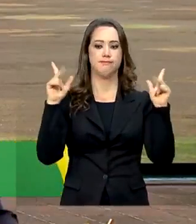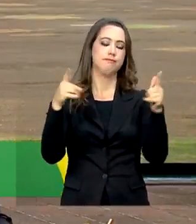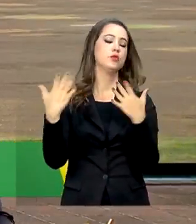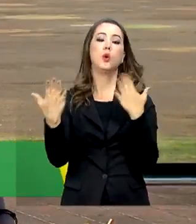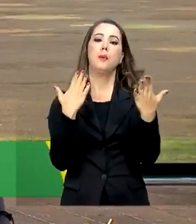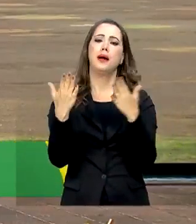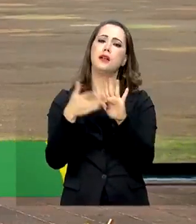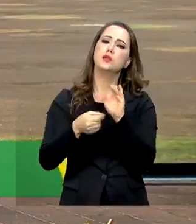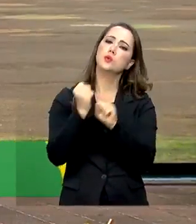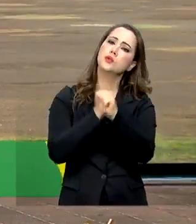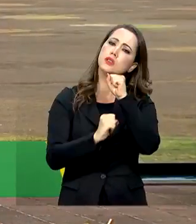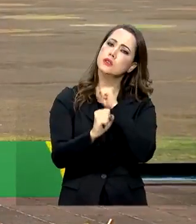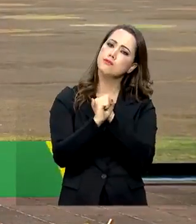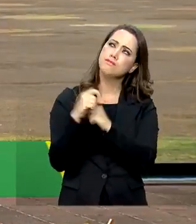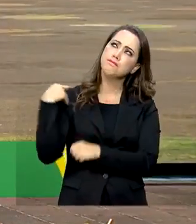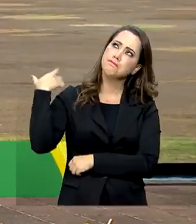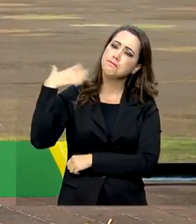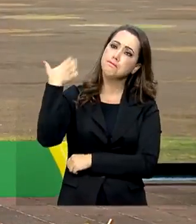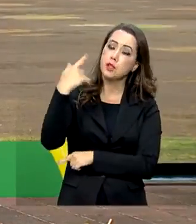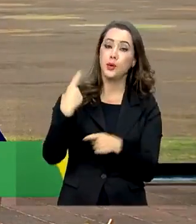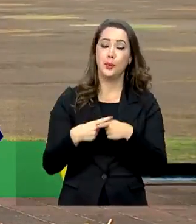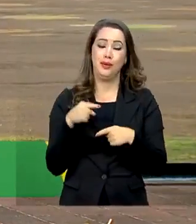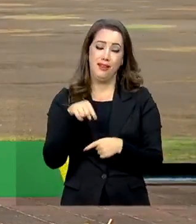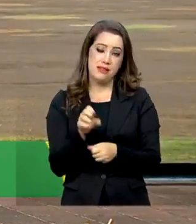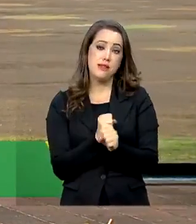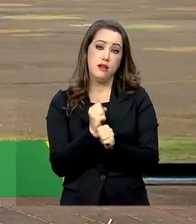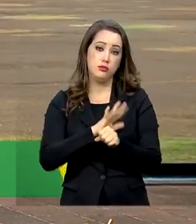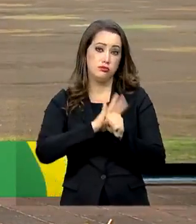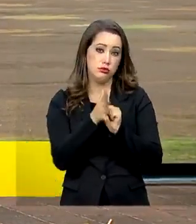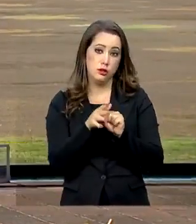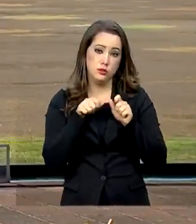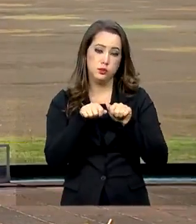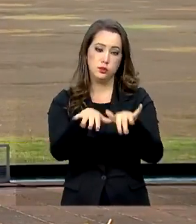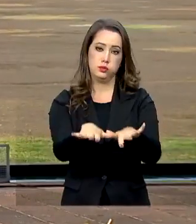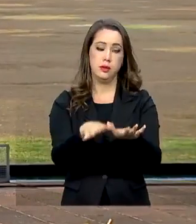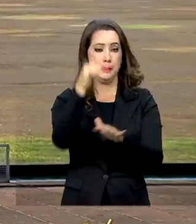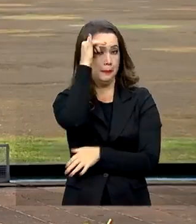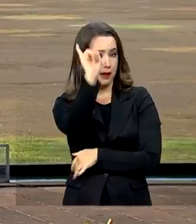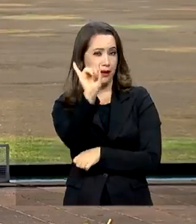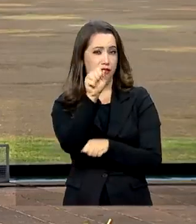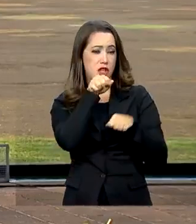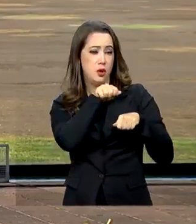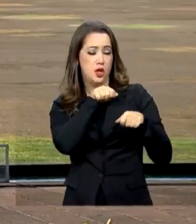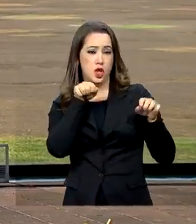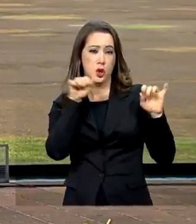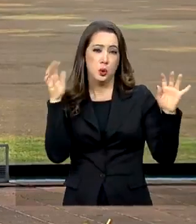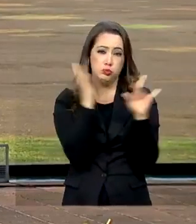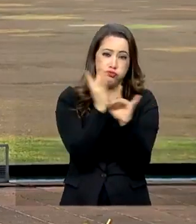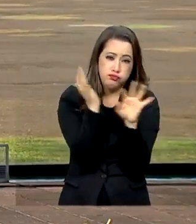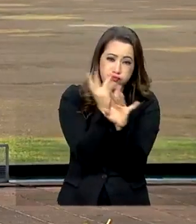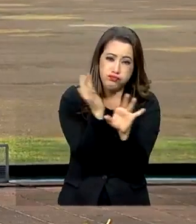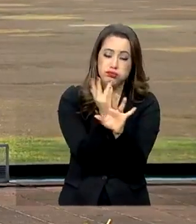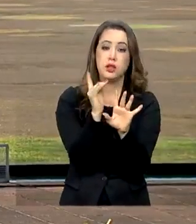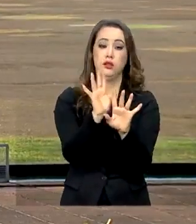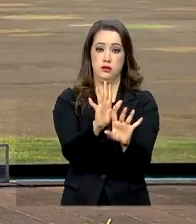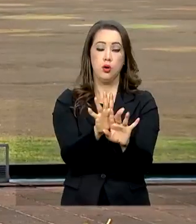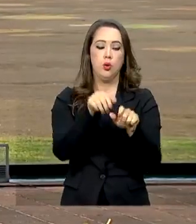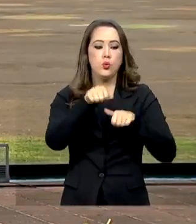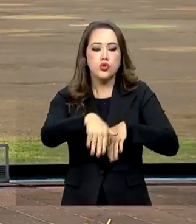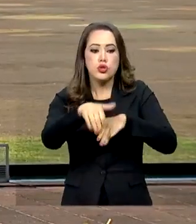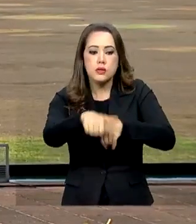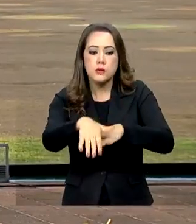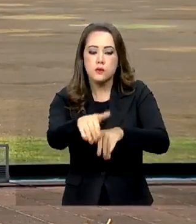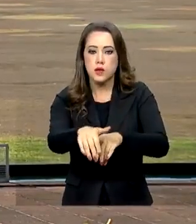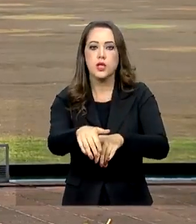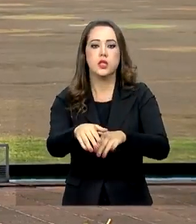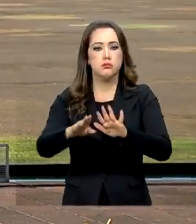estávamos acostumados por conta da pandemia do coronavírus. Para evitar aglomerações, o desfile com a participação de civis